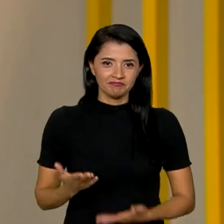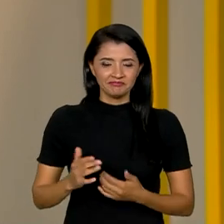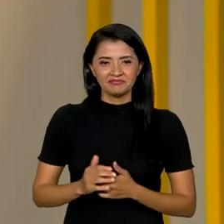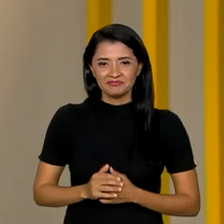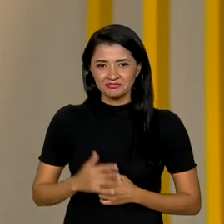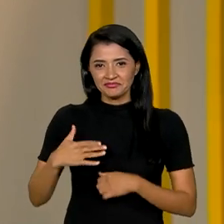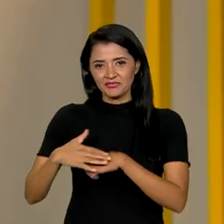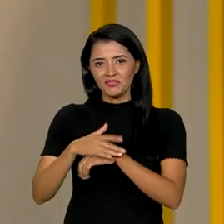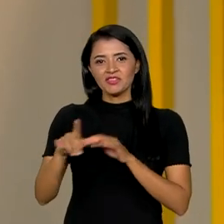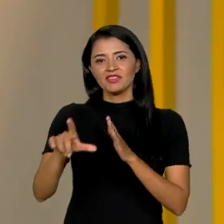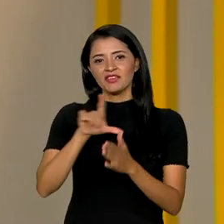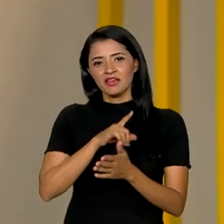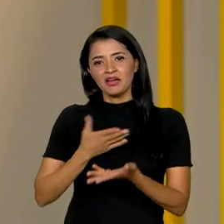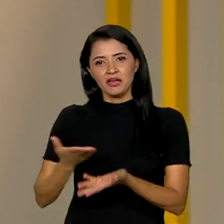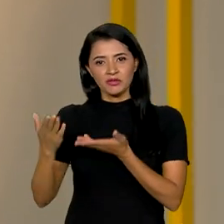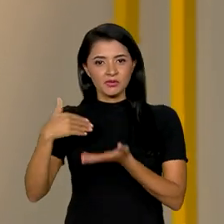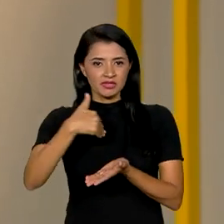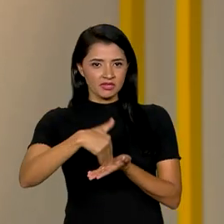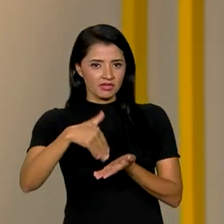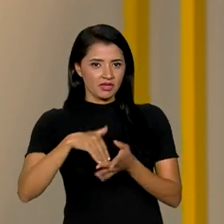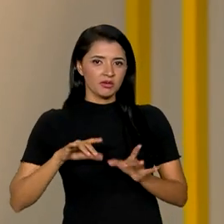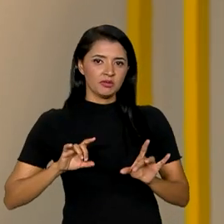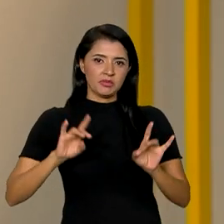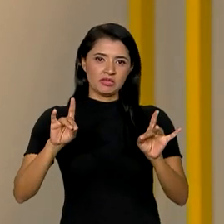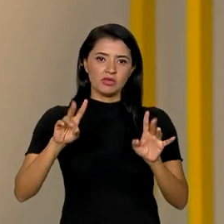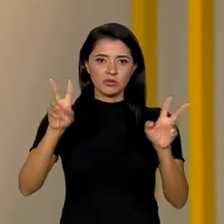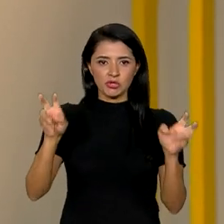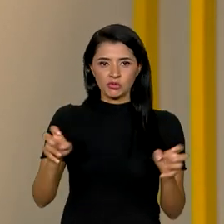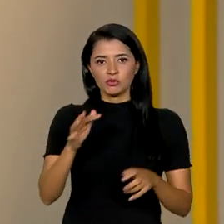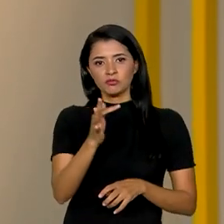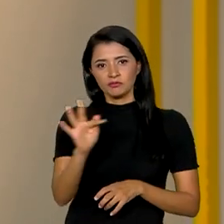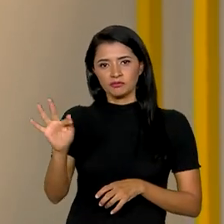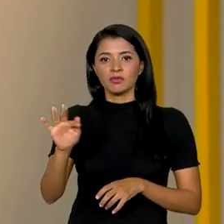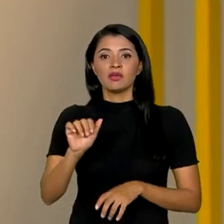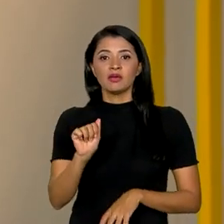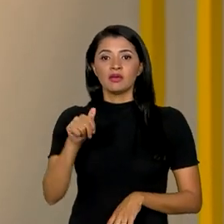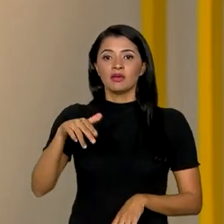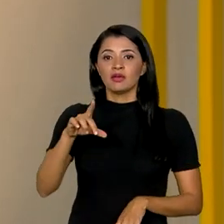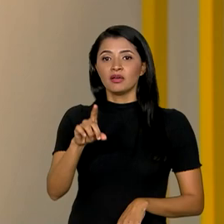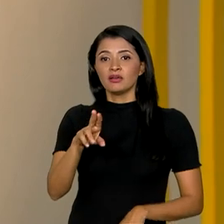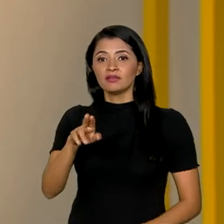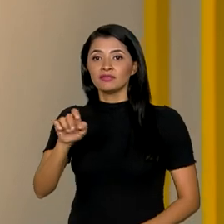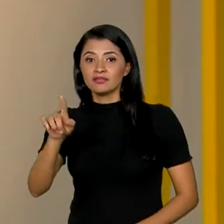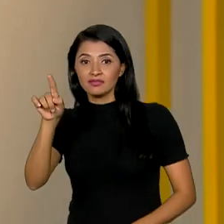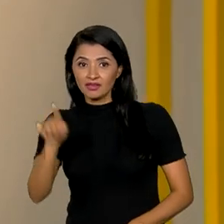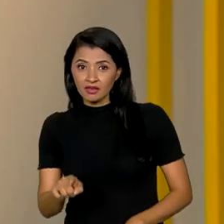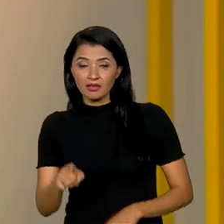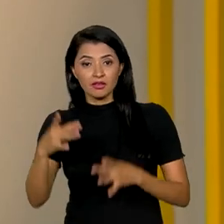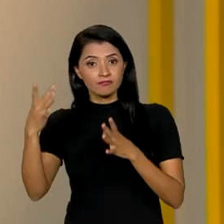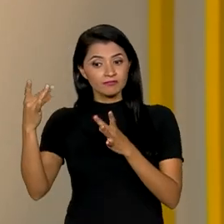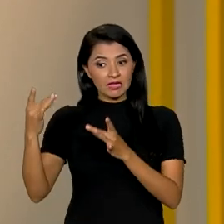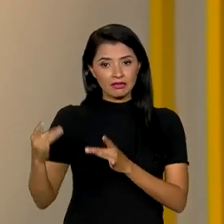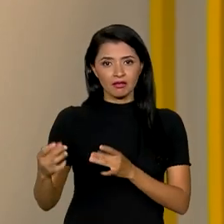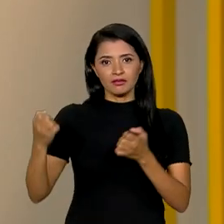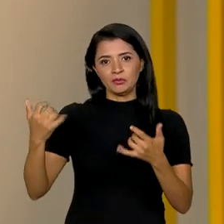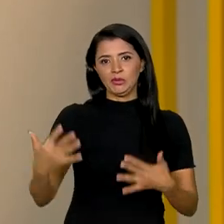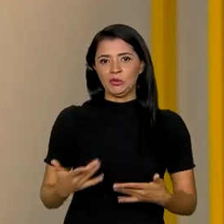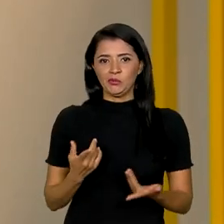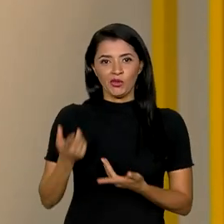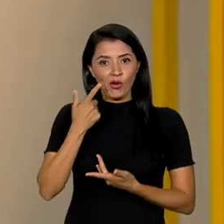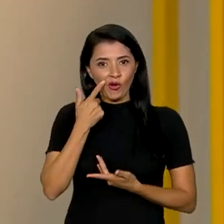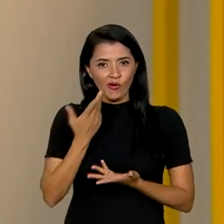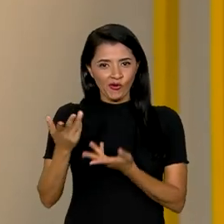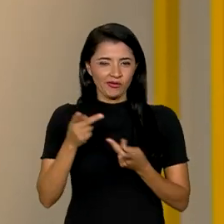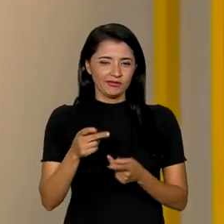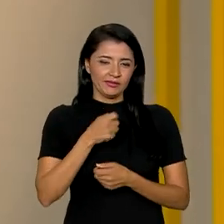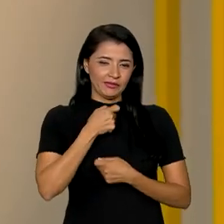E eu conversei mais cedo com o secretário especial de assuntos federativos, André Ceciliano, que deu os detalhes das caravanas. Veja aí como